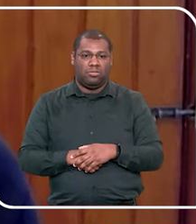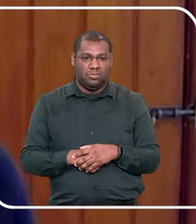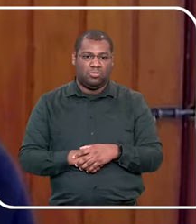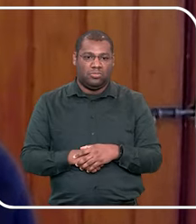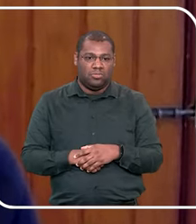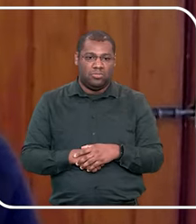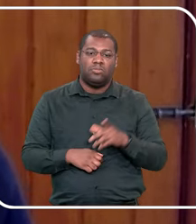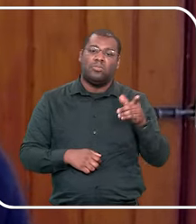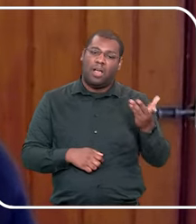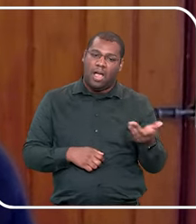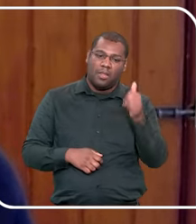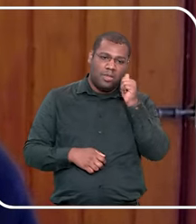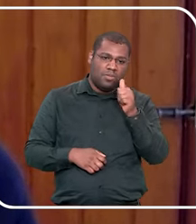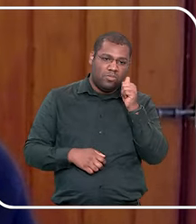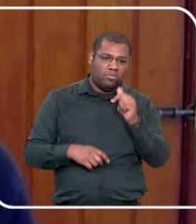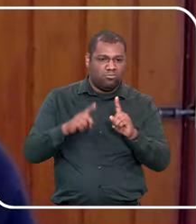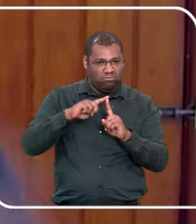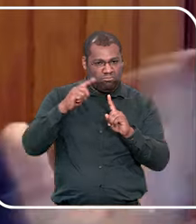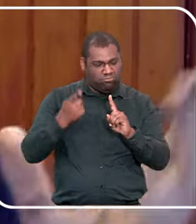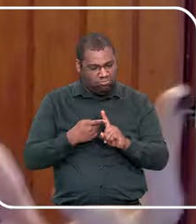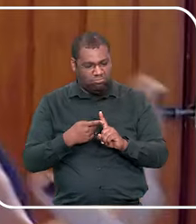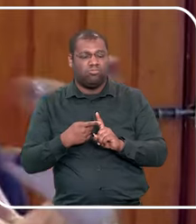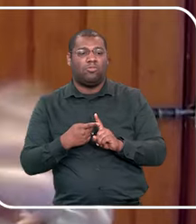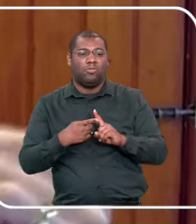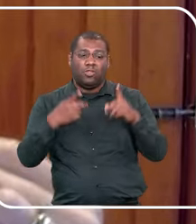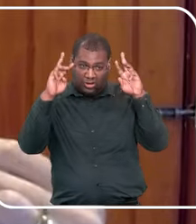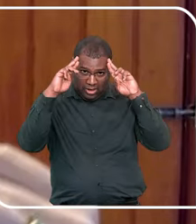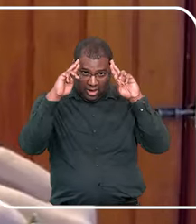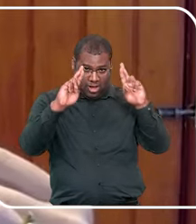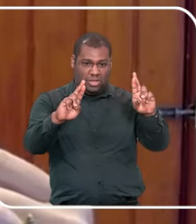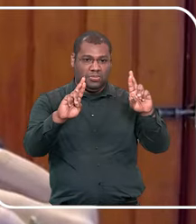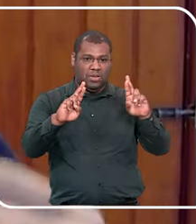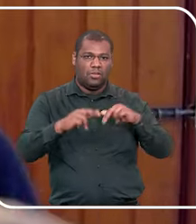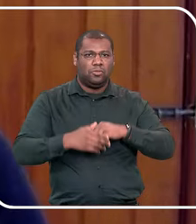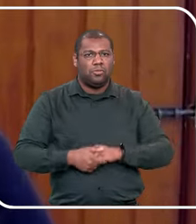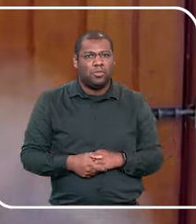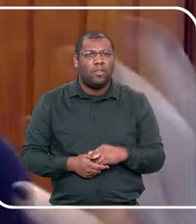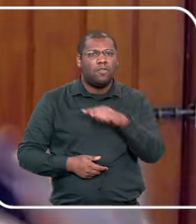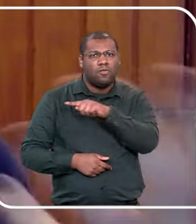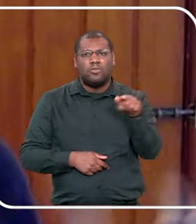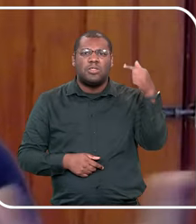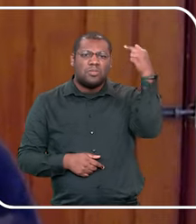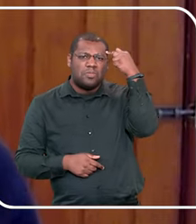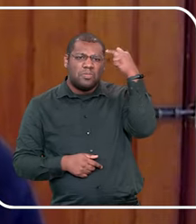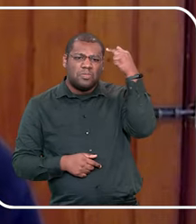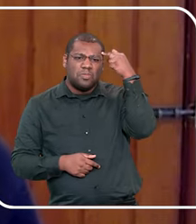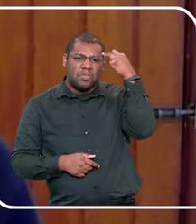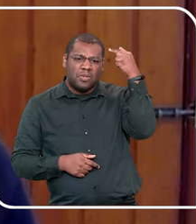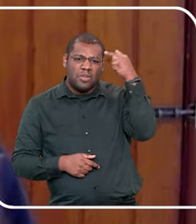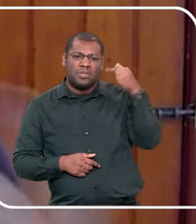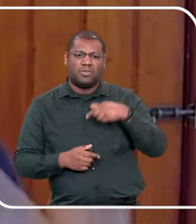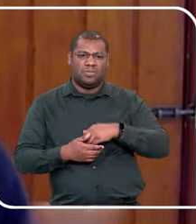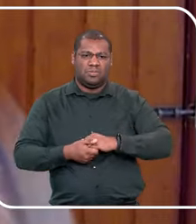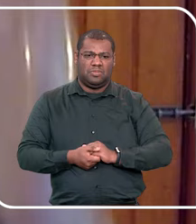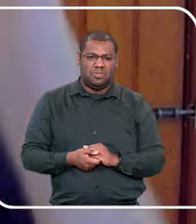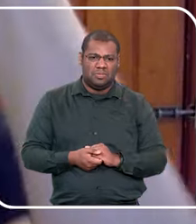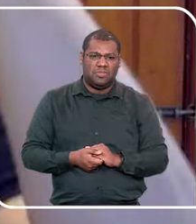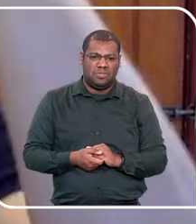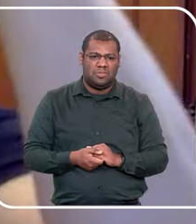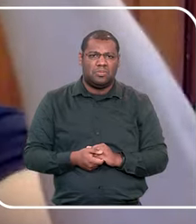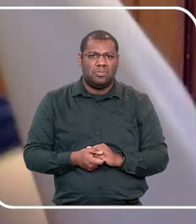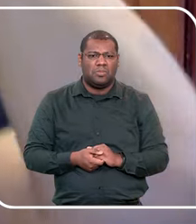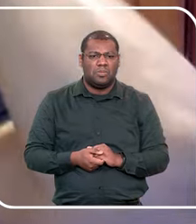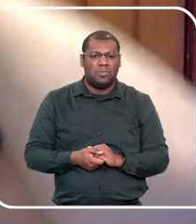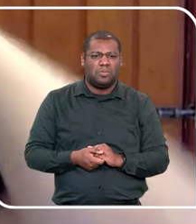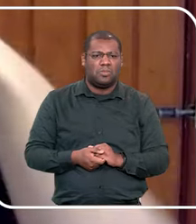Então, por que quando tem uma criança ali você acha que já é público aquela barriga? Eu trago isso para refletir, não para parar e tal,